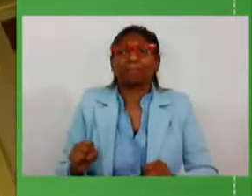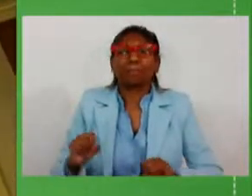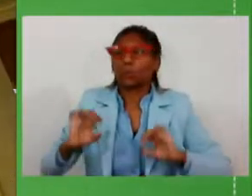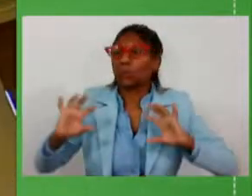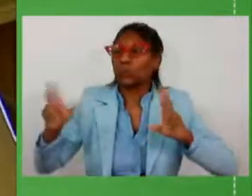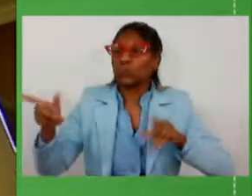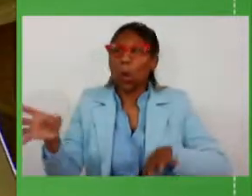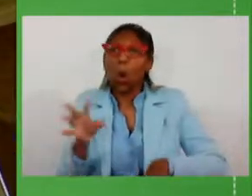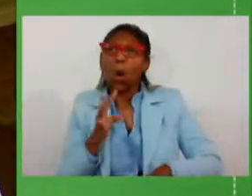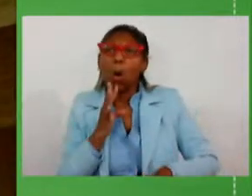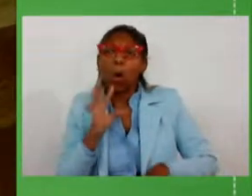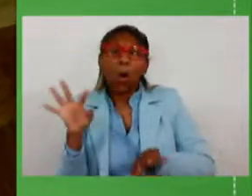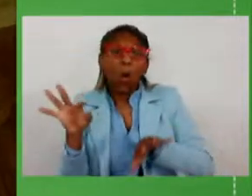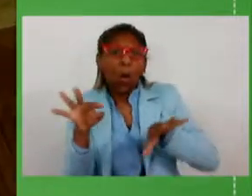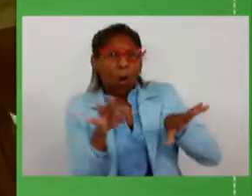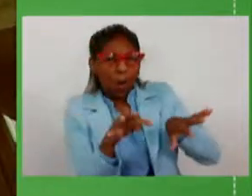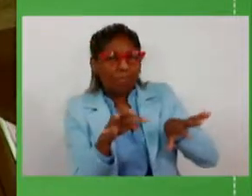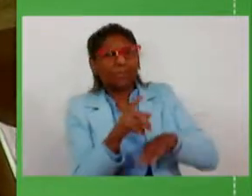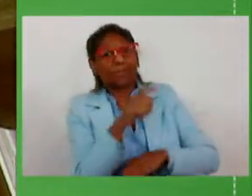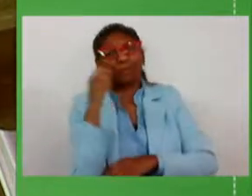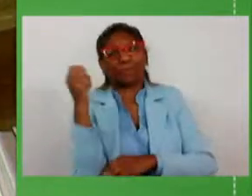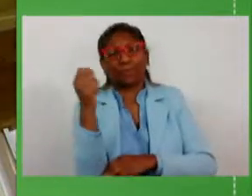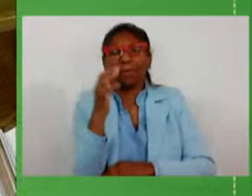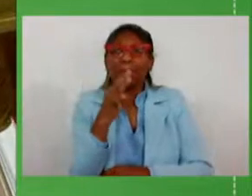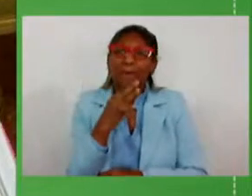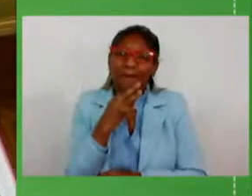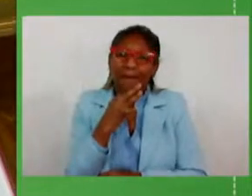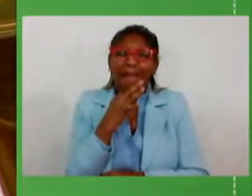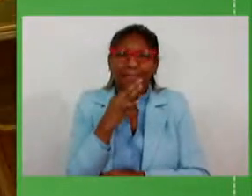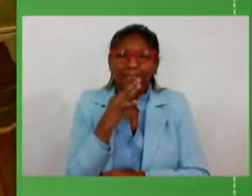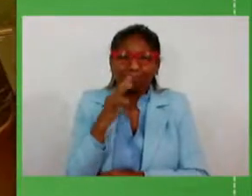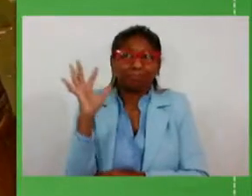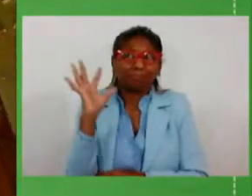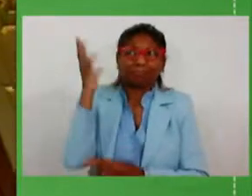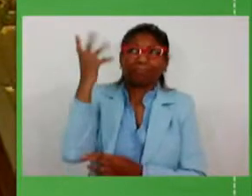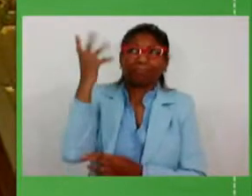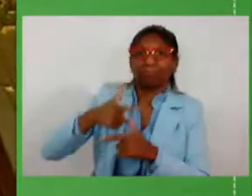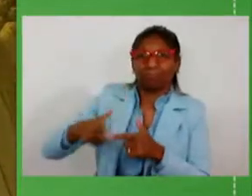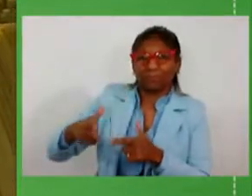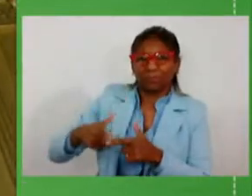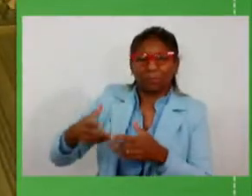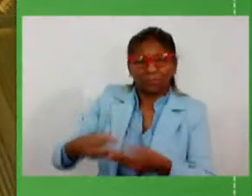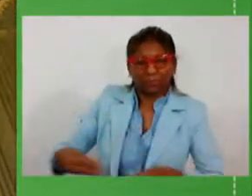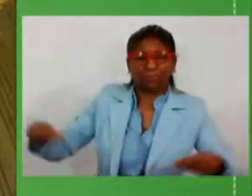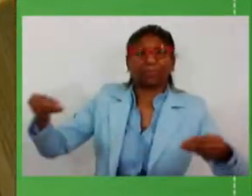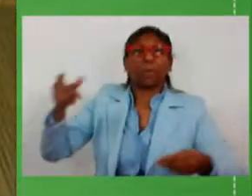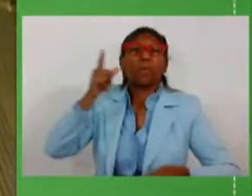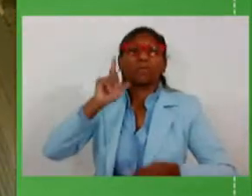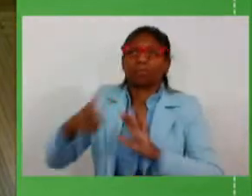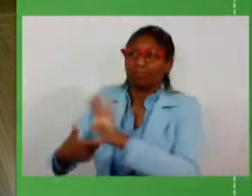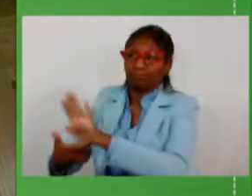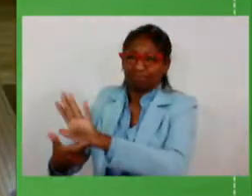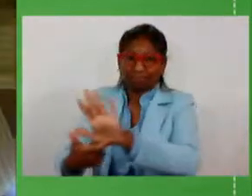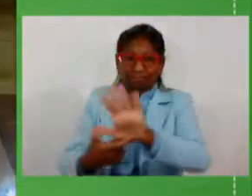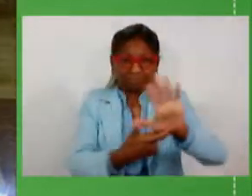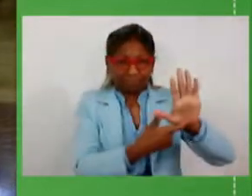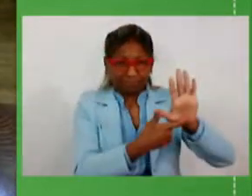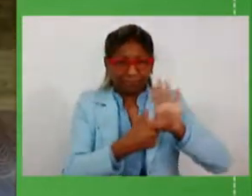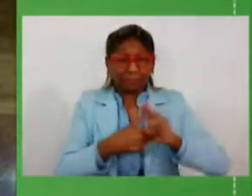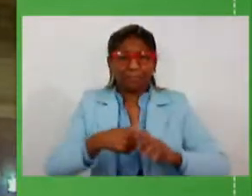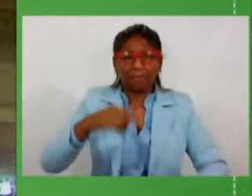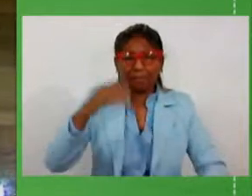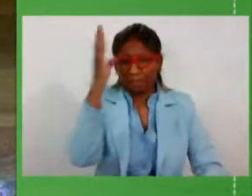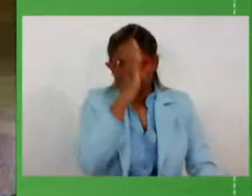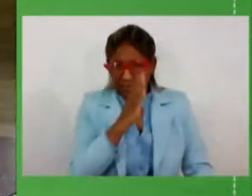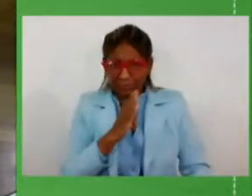pelas soluções do que pelos problemas. E nós já somos vistos dessa forma nacionalmente. O Rio